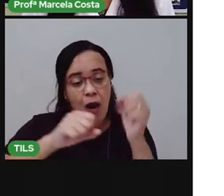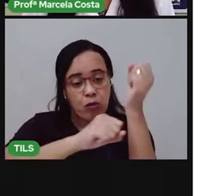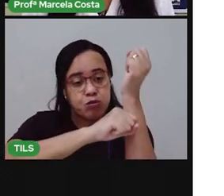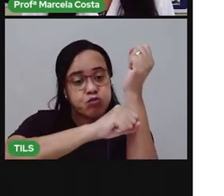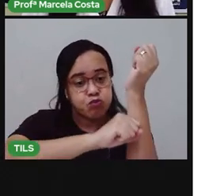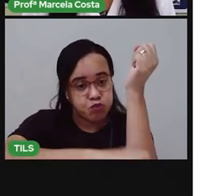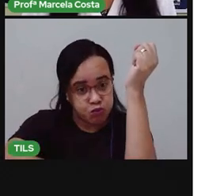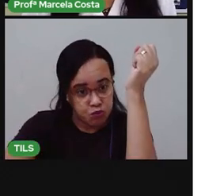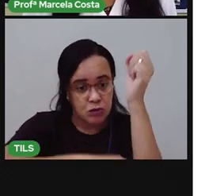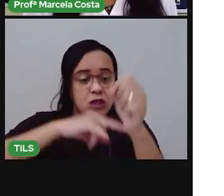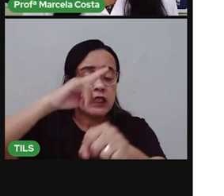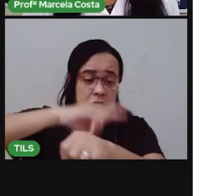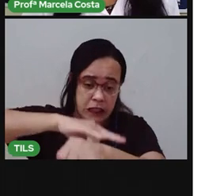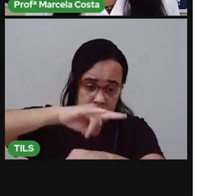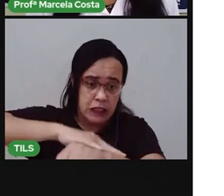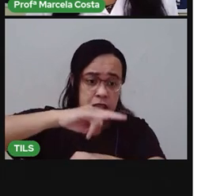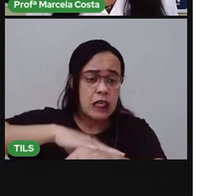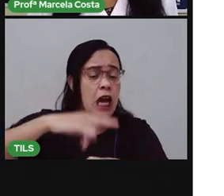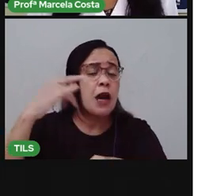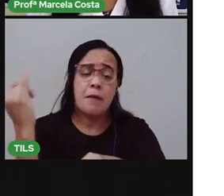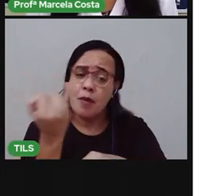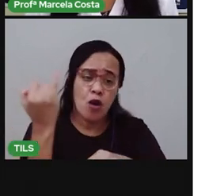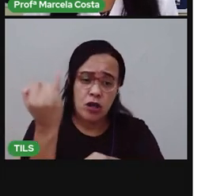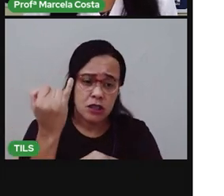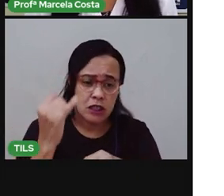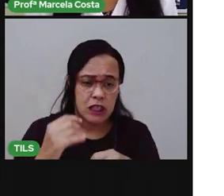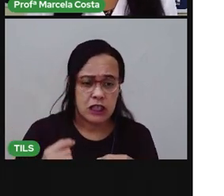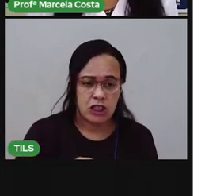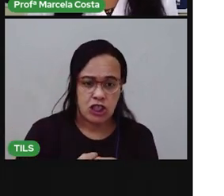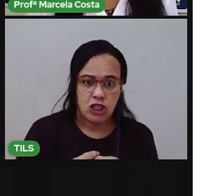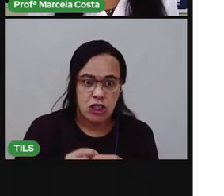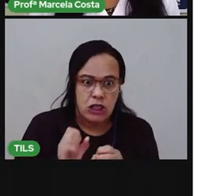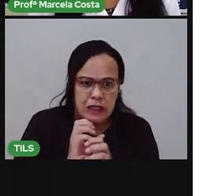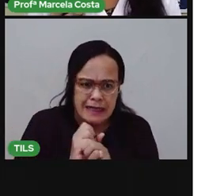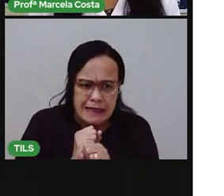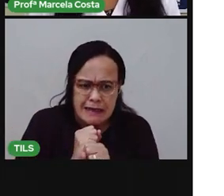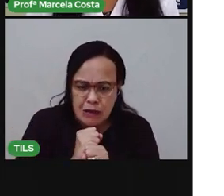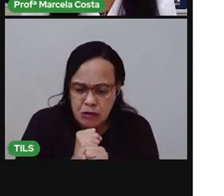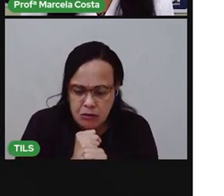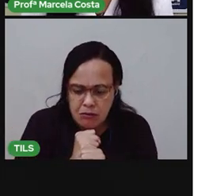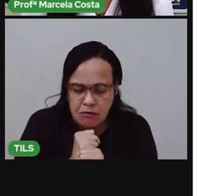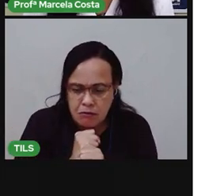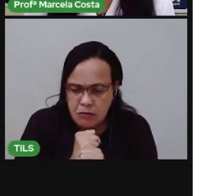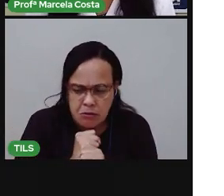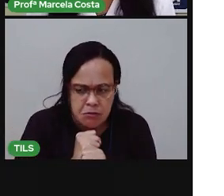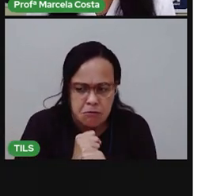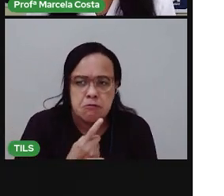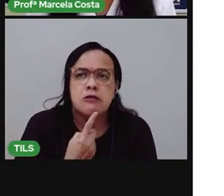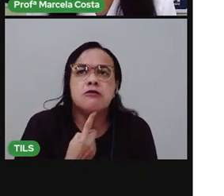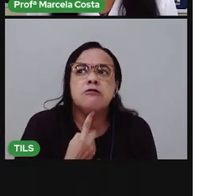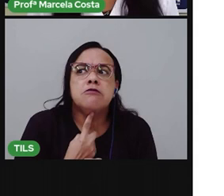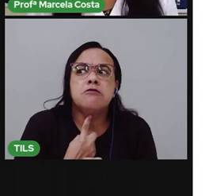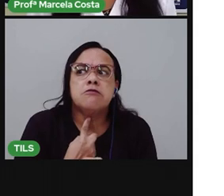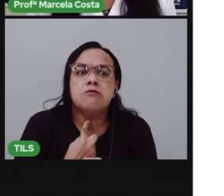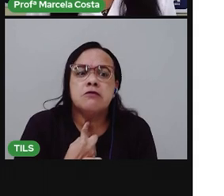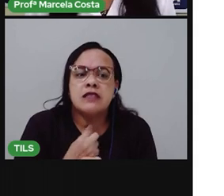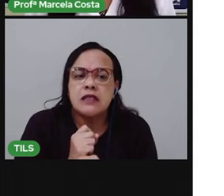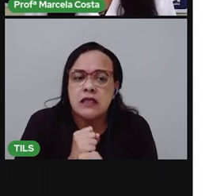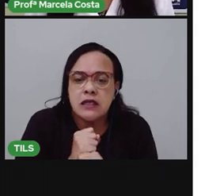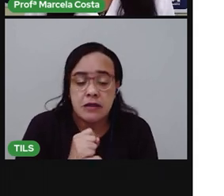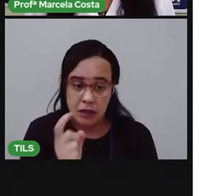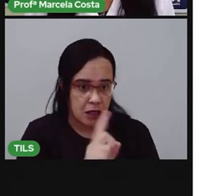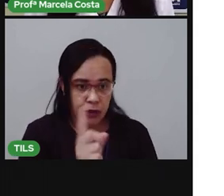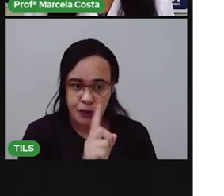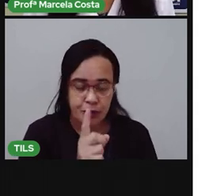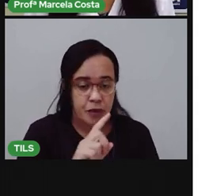vontade, tá? Nada de ficar segurando, vontade de fazer xixi, de ir ao banheiro para ficar